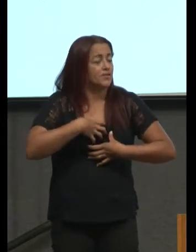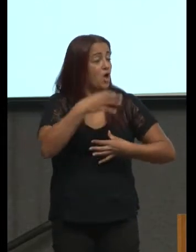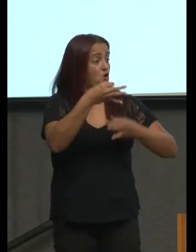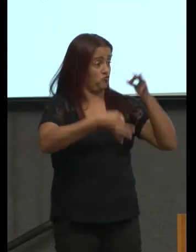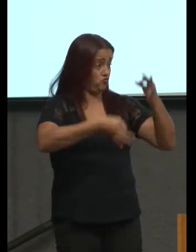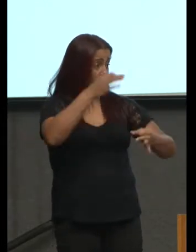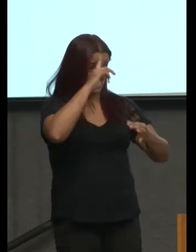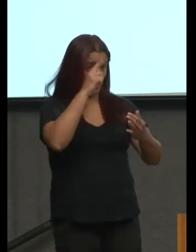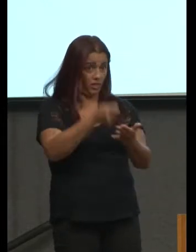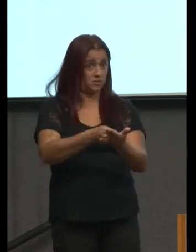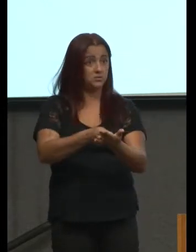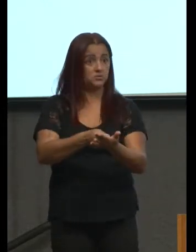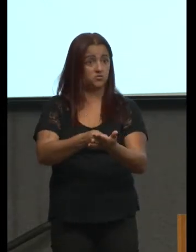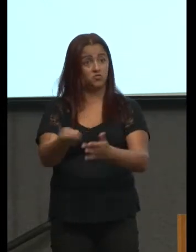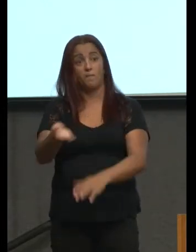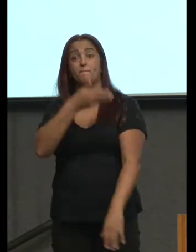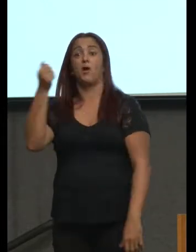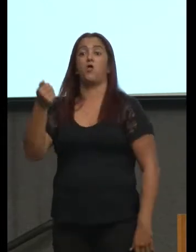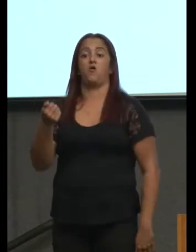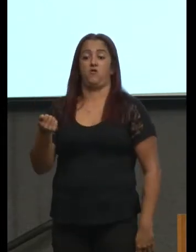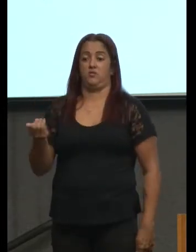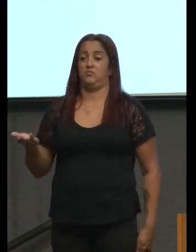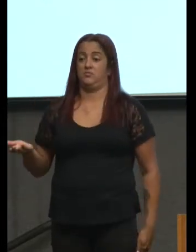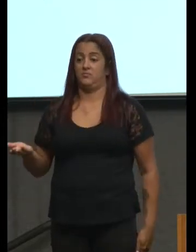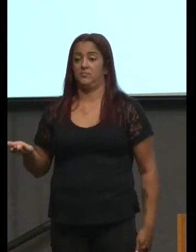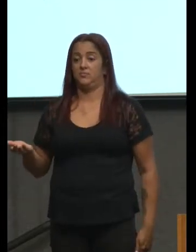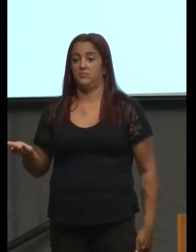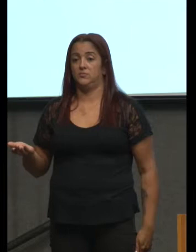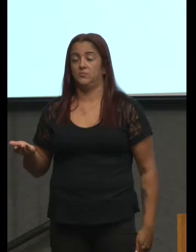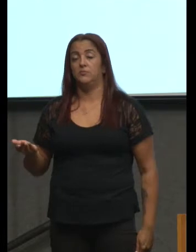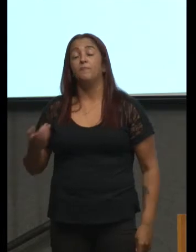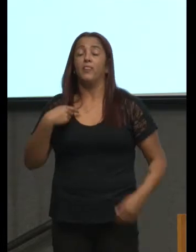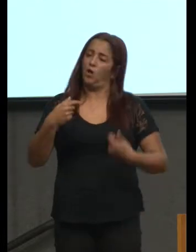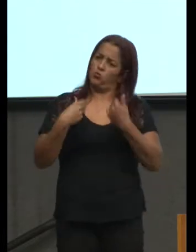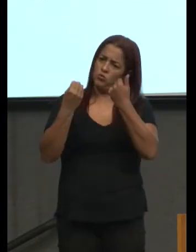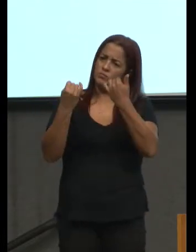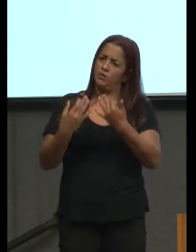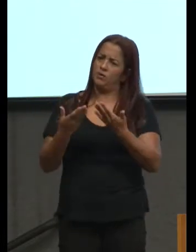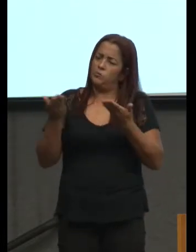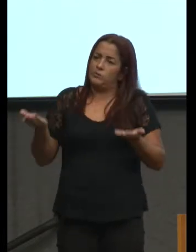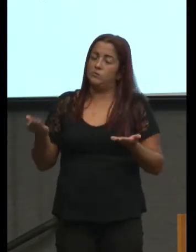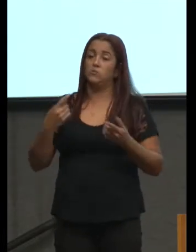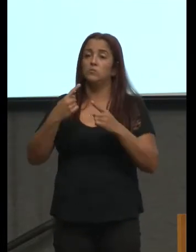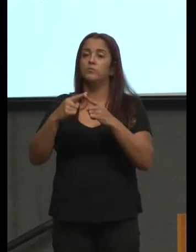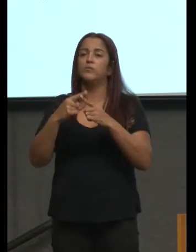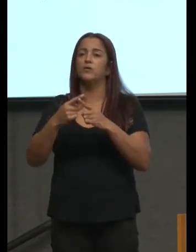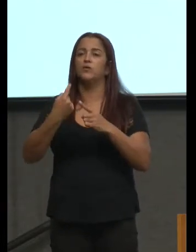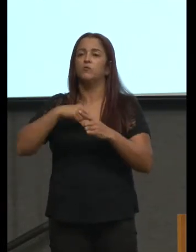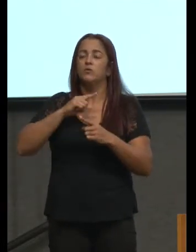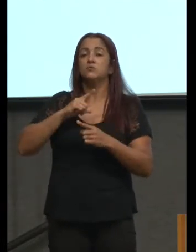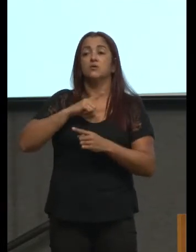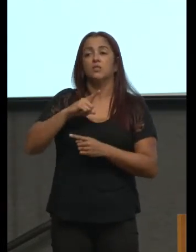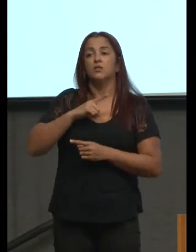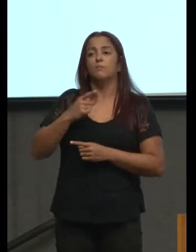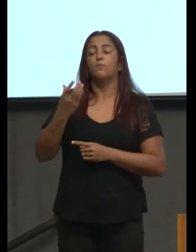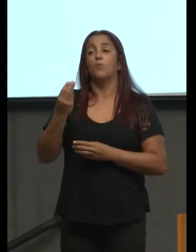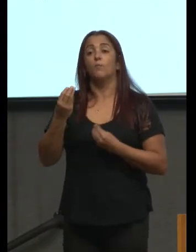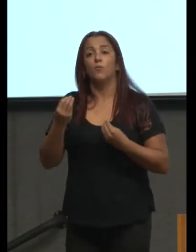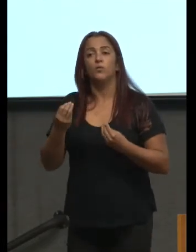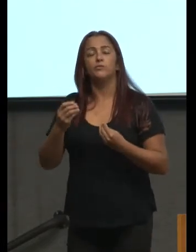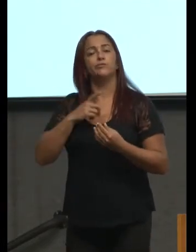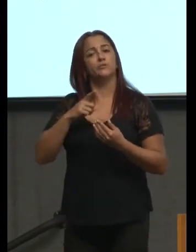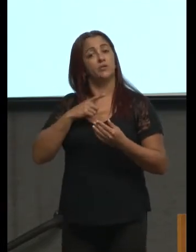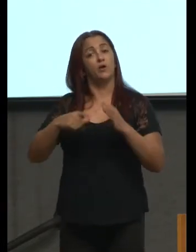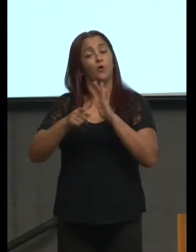decide pelo melhor e eu estou falando isso porque nós estamos muito tanto